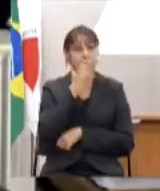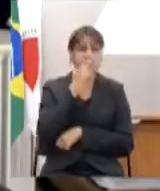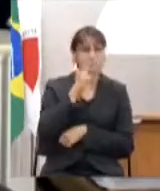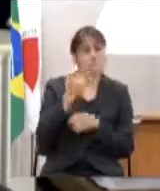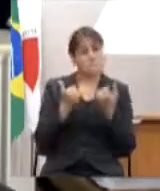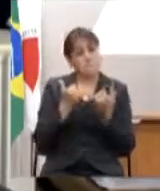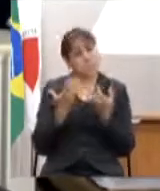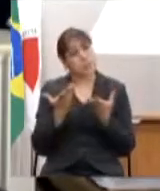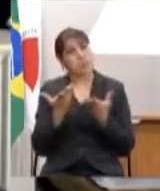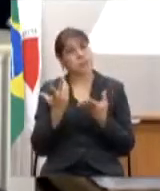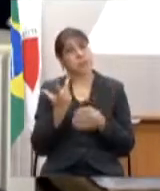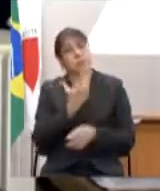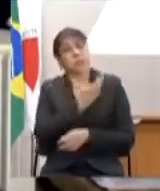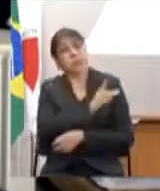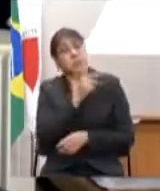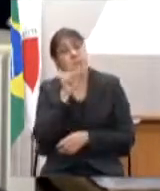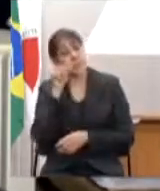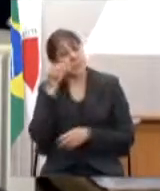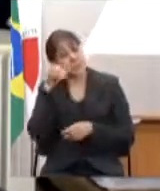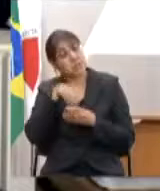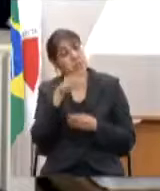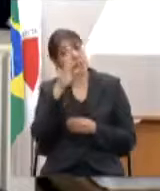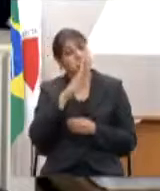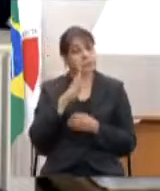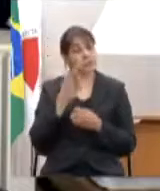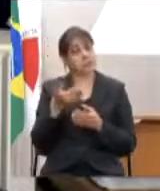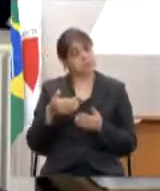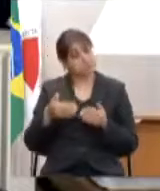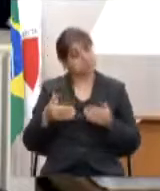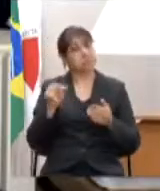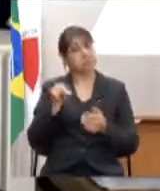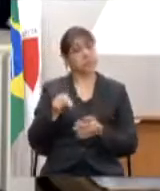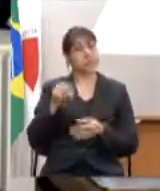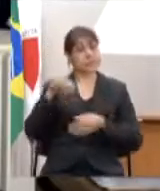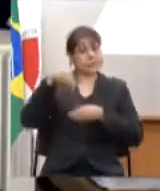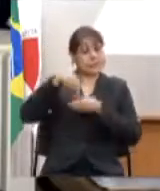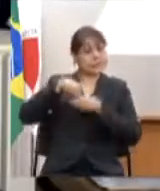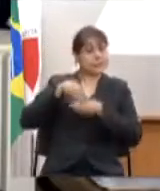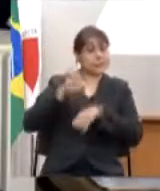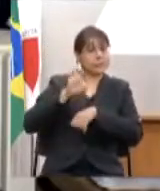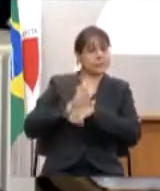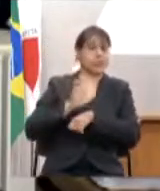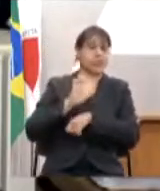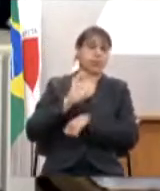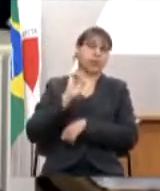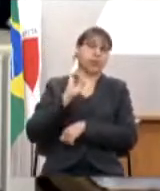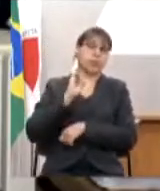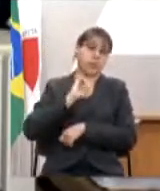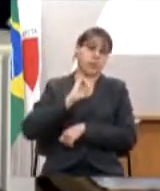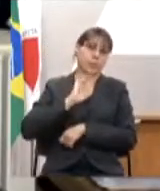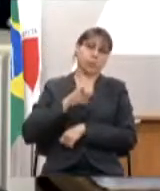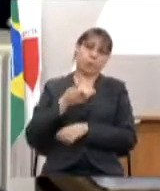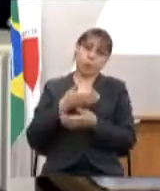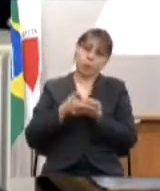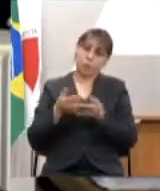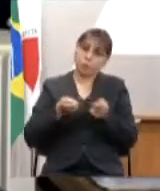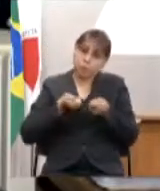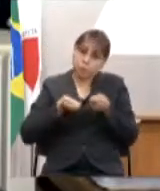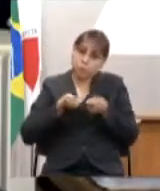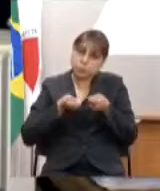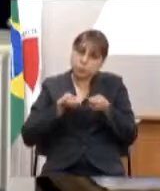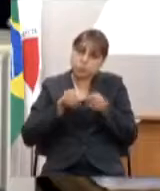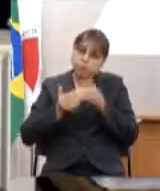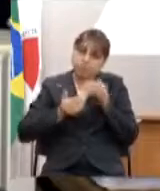da vacinação no país e o estado de Minas Gerais nós já estamos com o nosso plano de contingência em franco